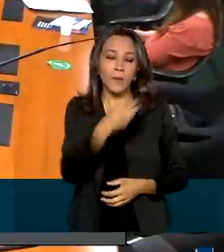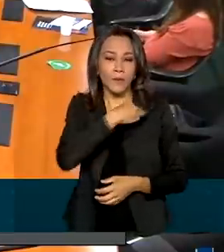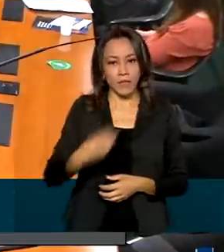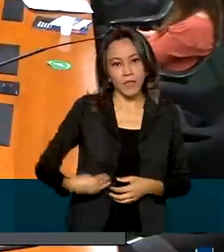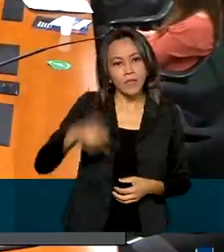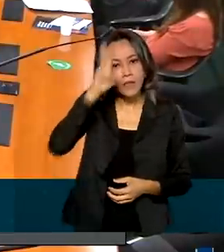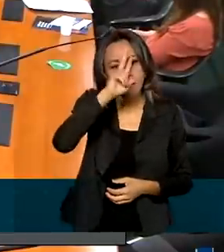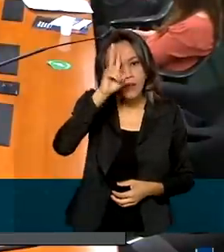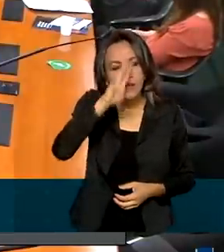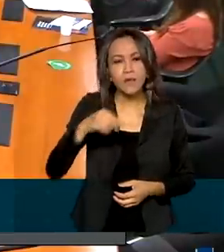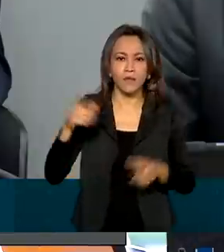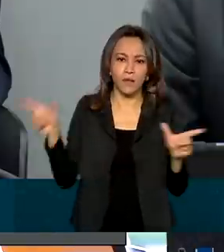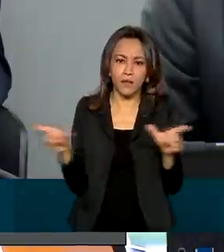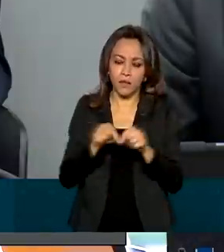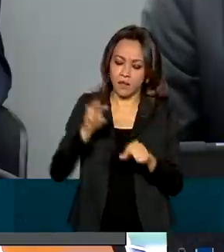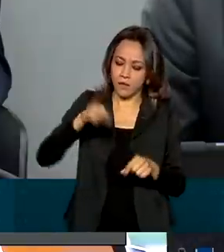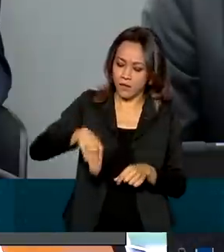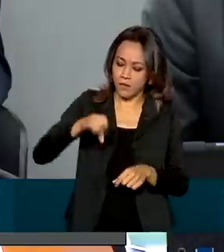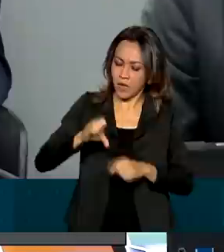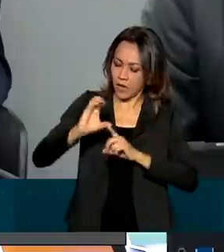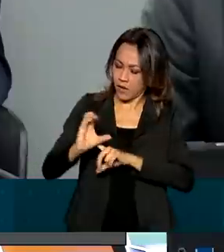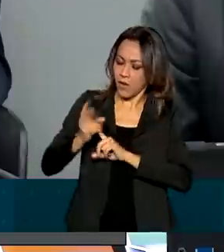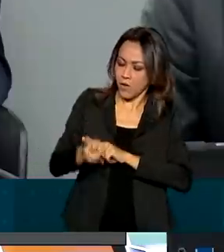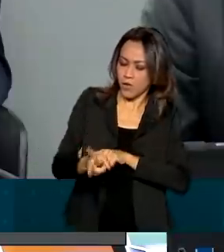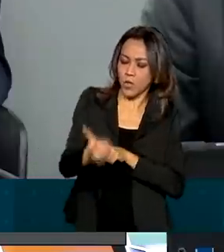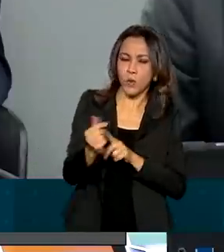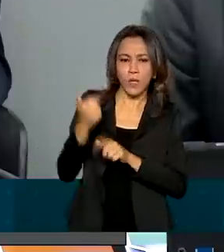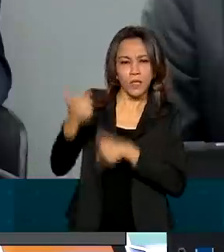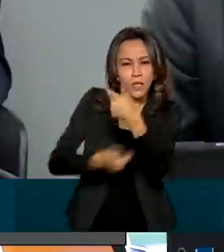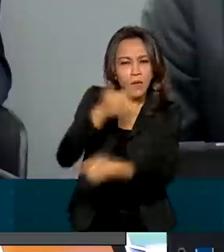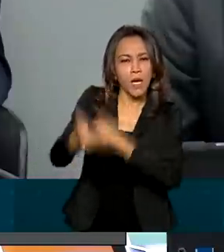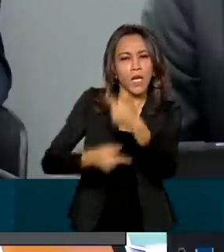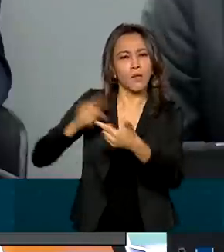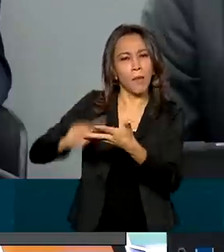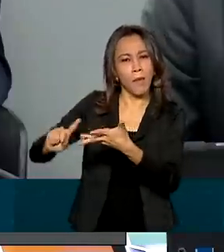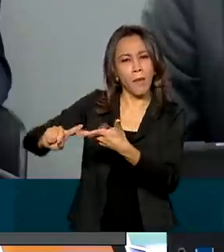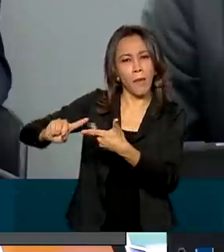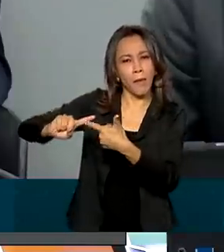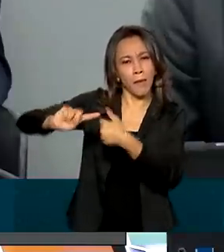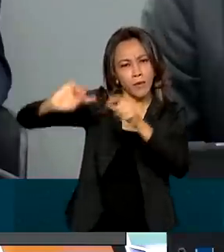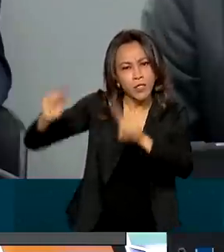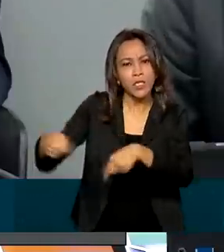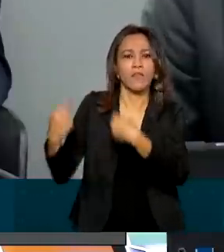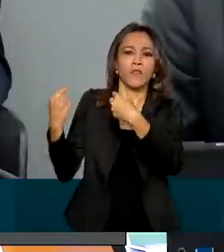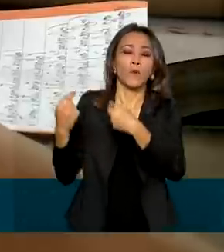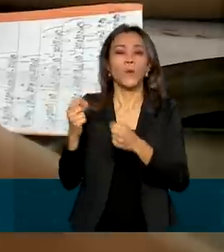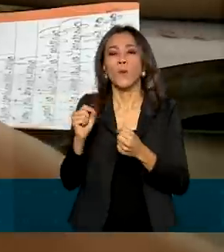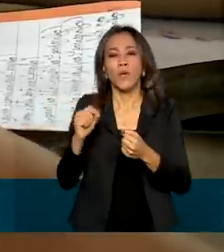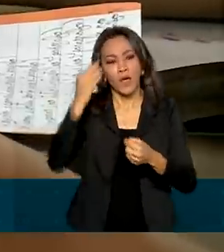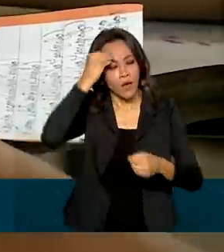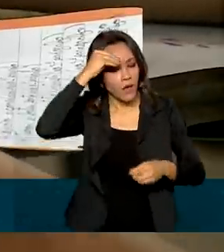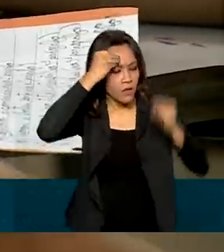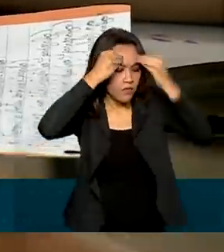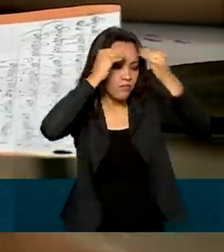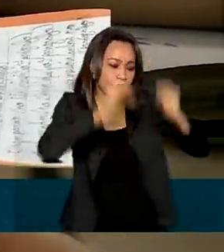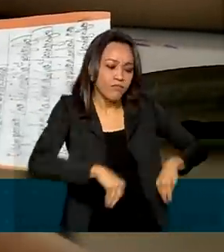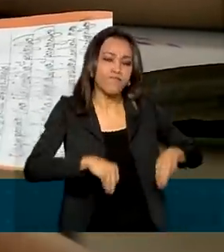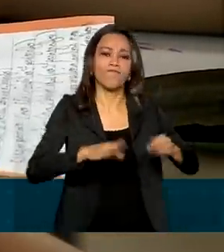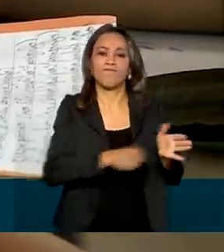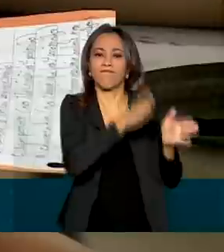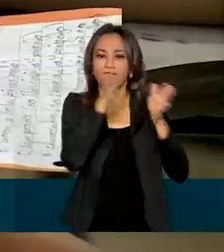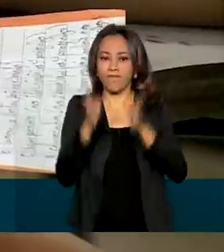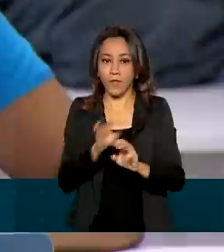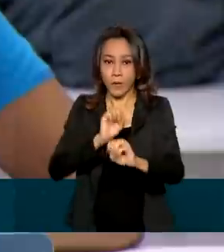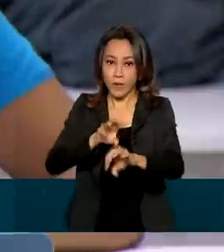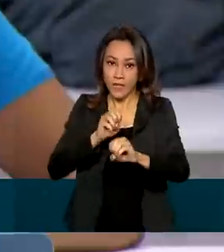Educação continua trabalhando para atingir vários desafios, entre eles o combate à evasão, o ensino efetivo na